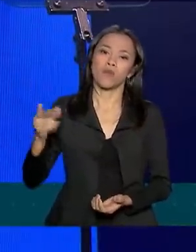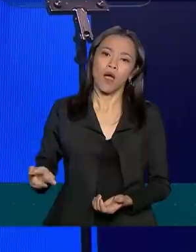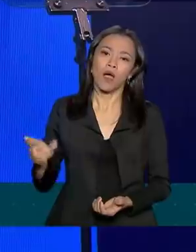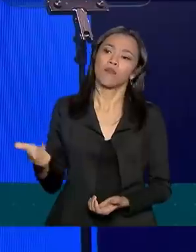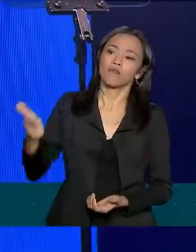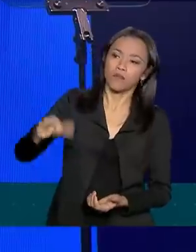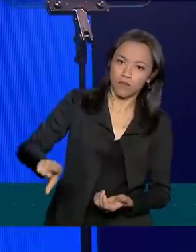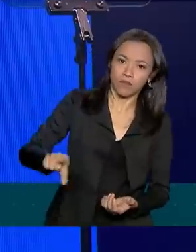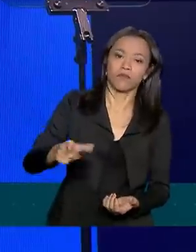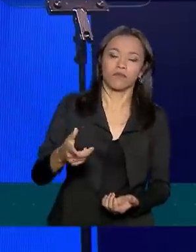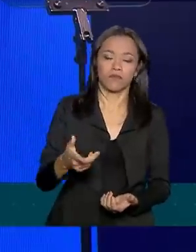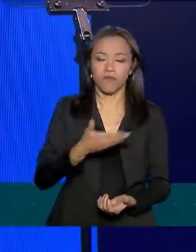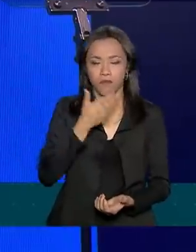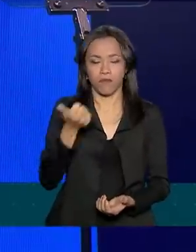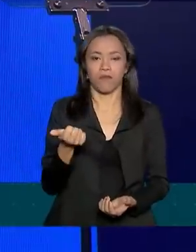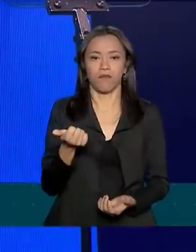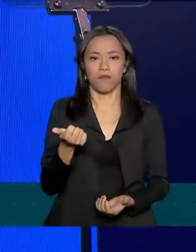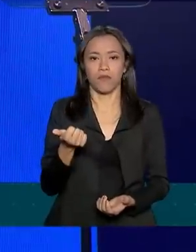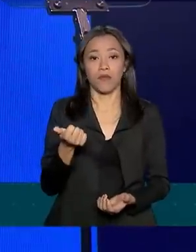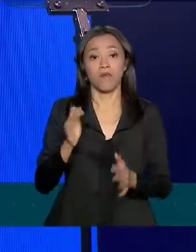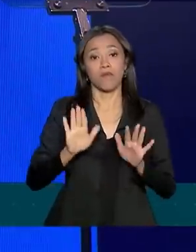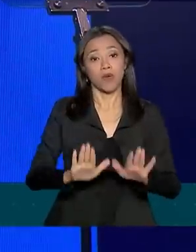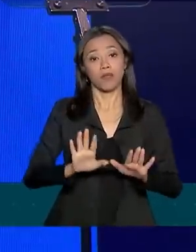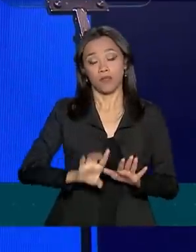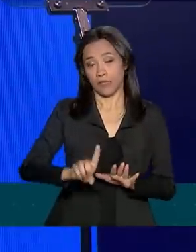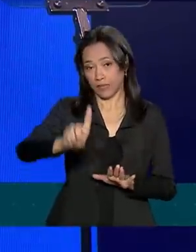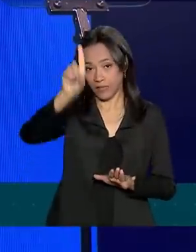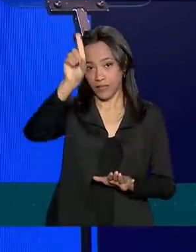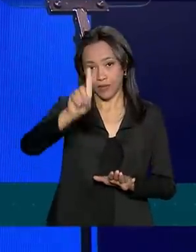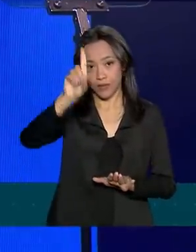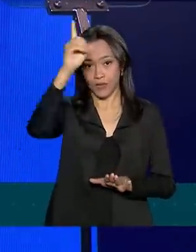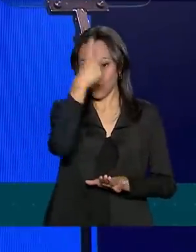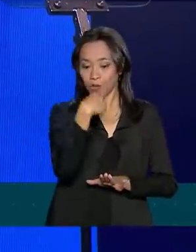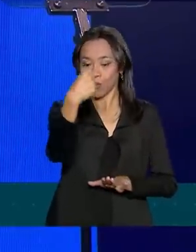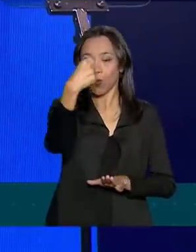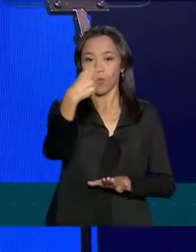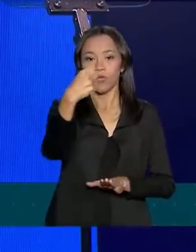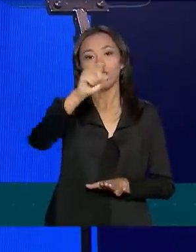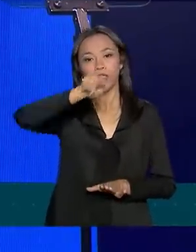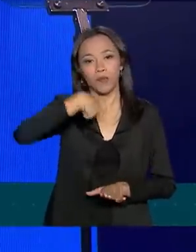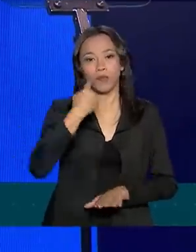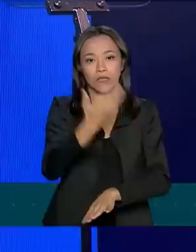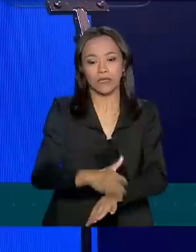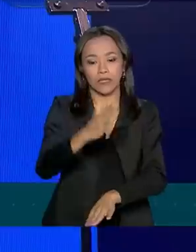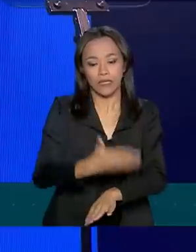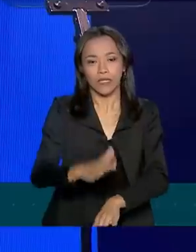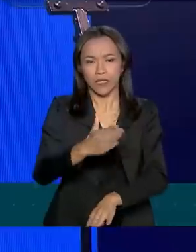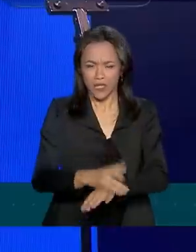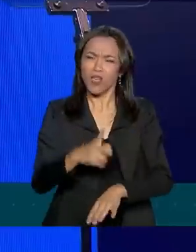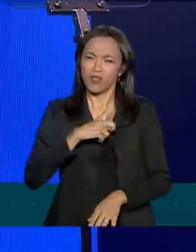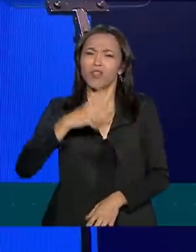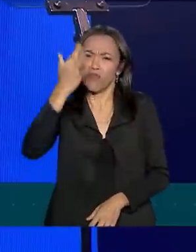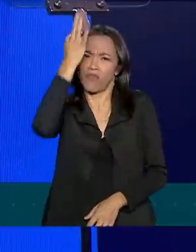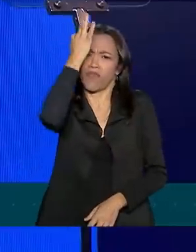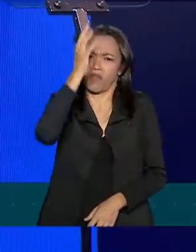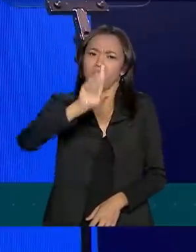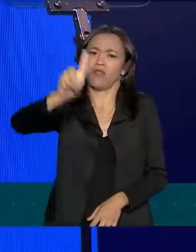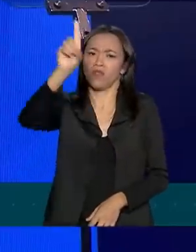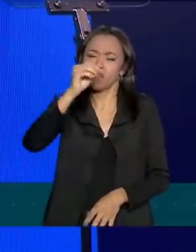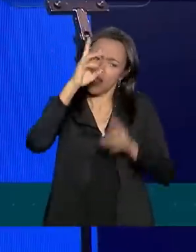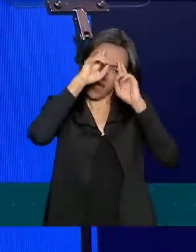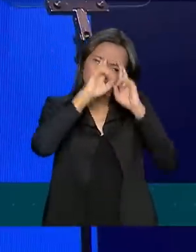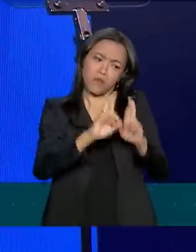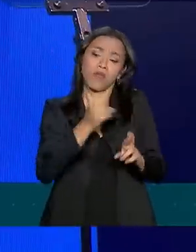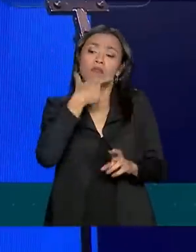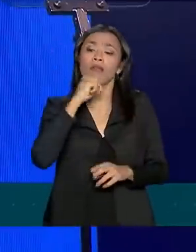entre nós. Mas Deus capacita os escolhidos. Tem uma fé muito grande em Deus. Respeito quem